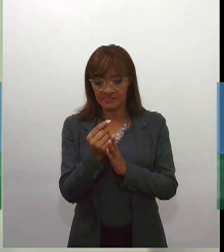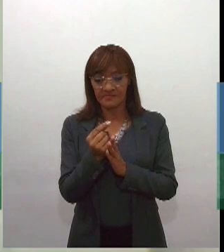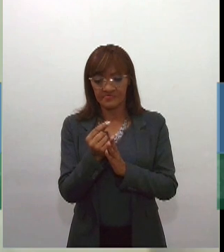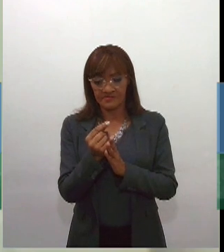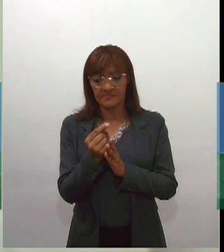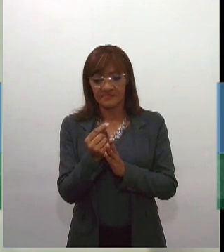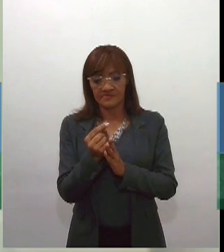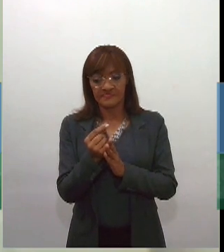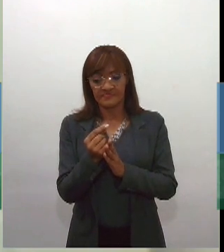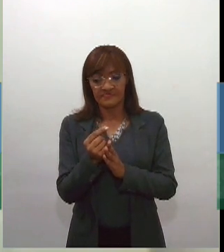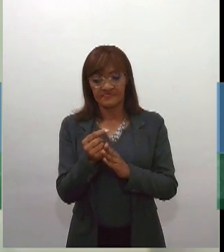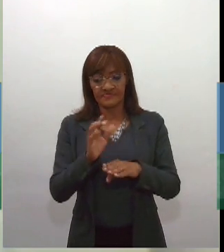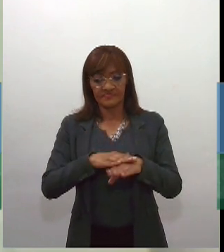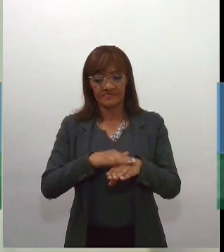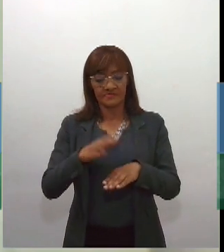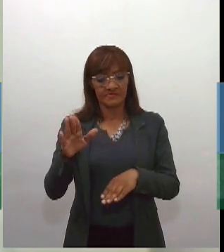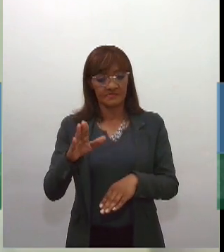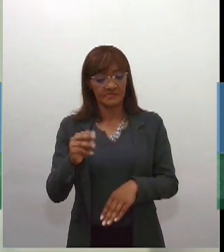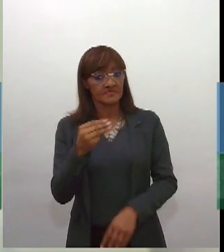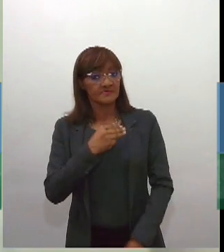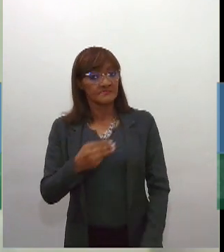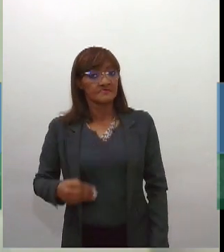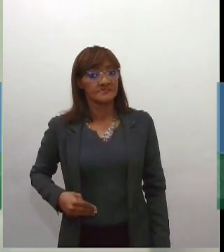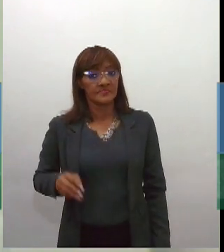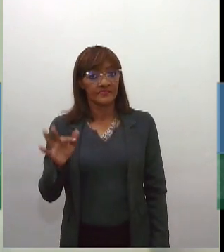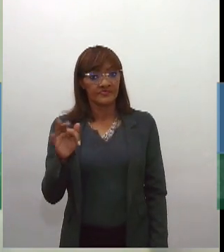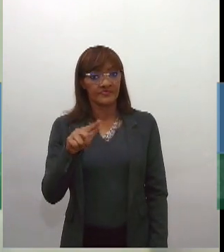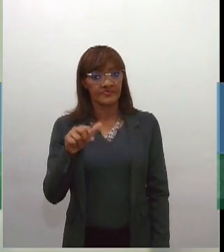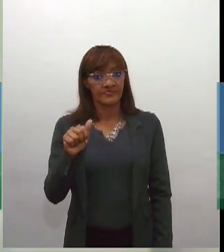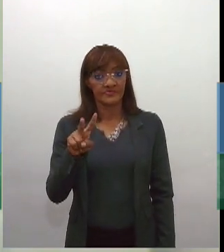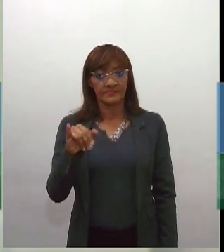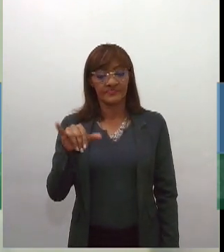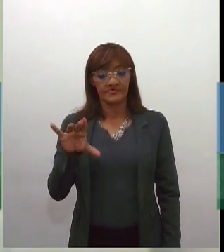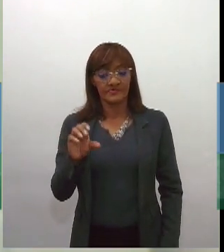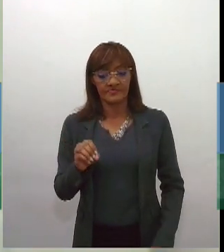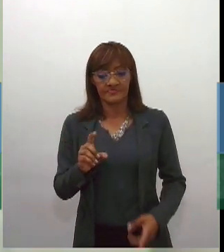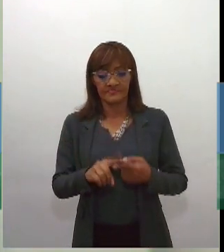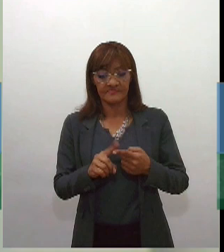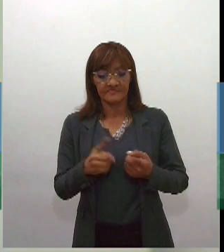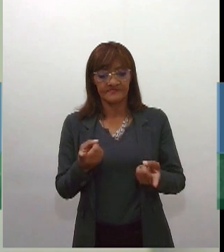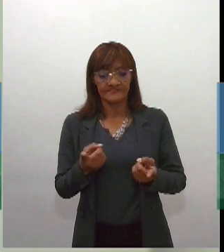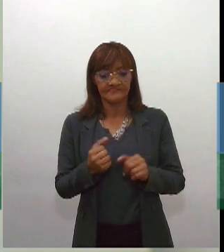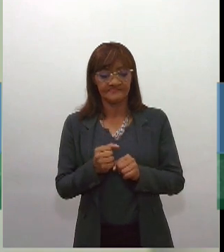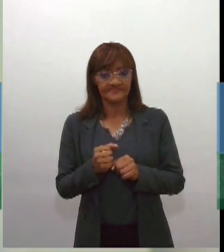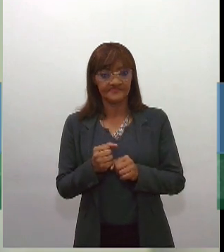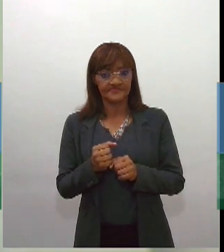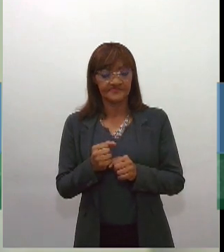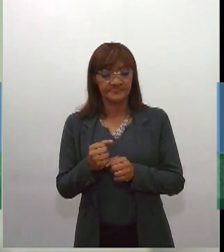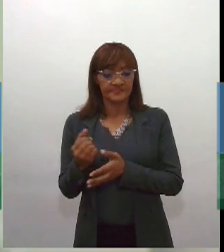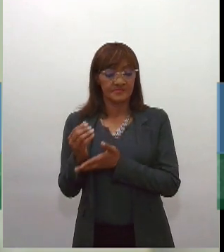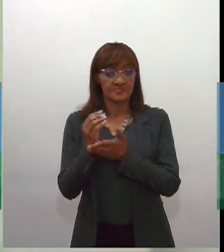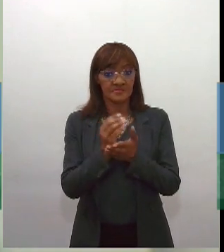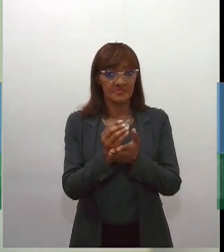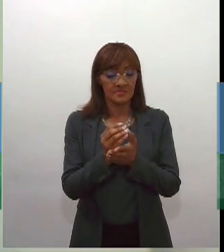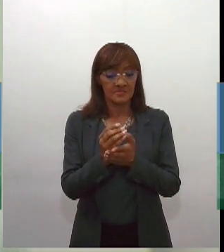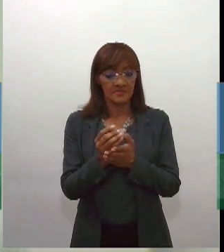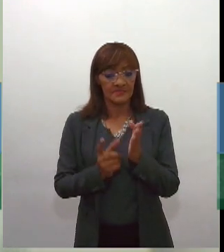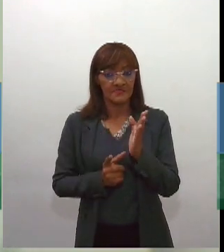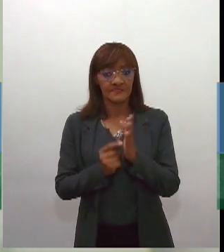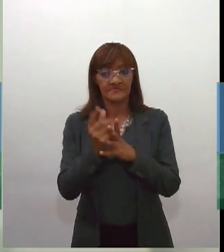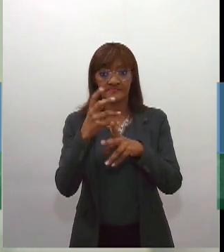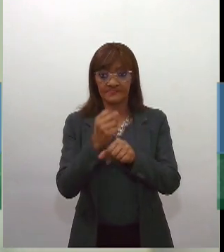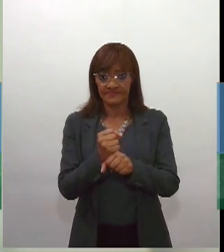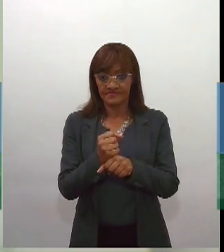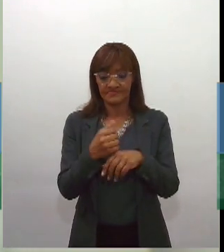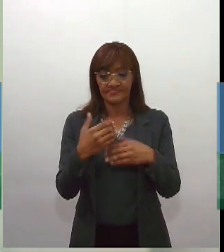ministro Flávio Dino em relação às emendas ao orçamento. Isso, o timing dessas coisas não é